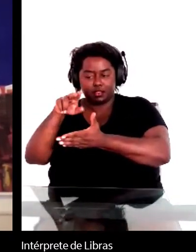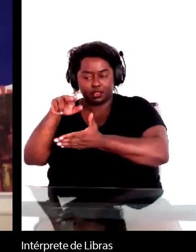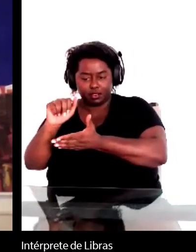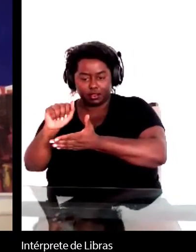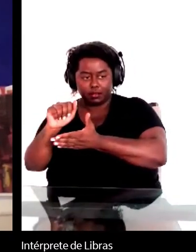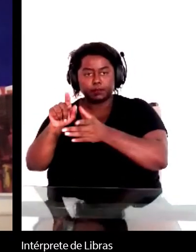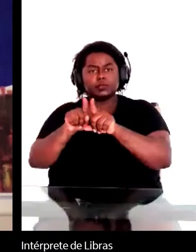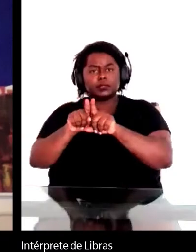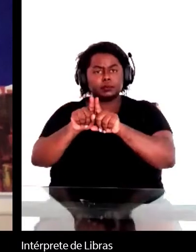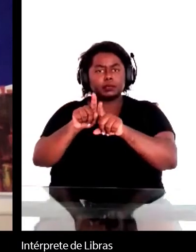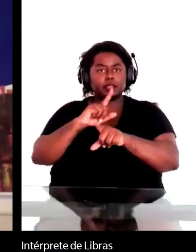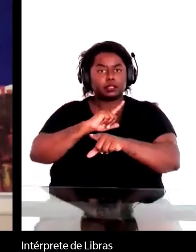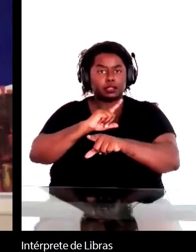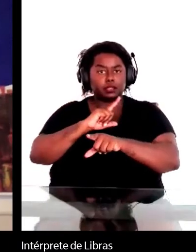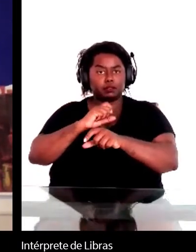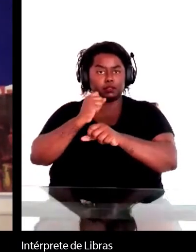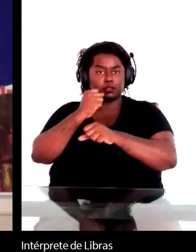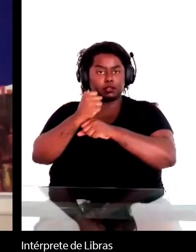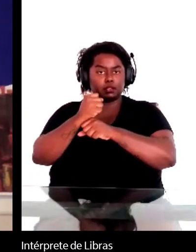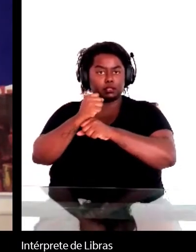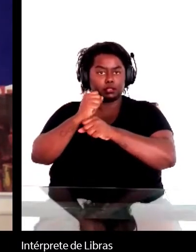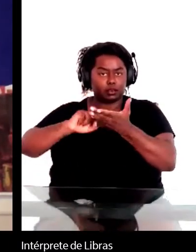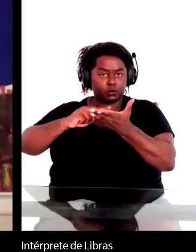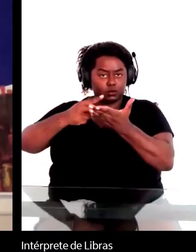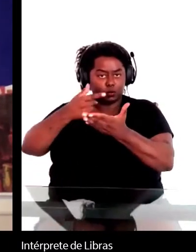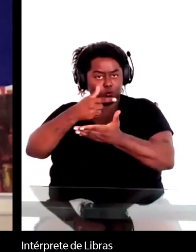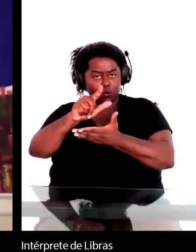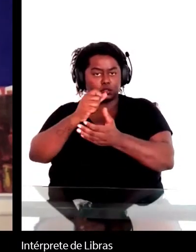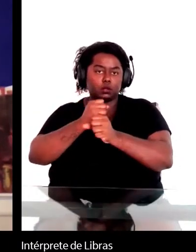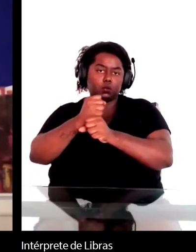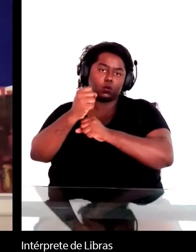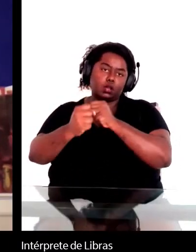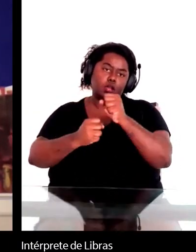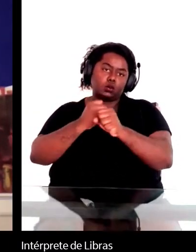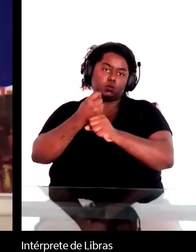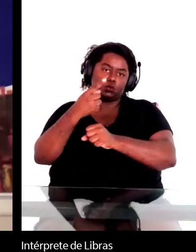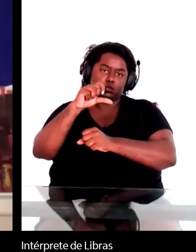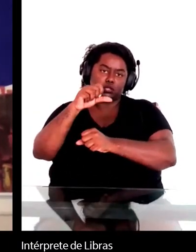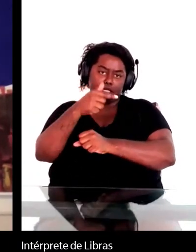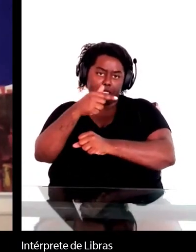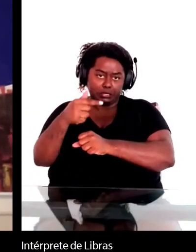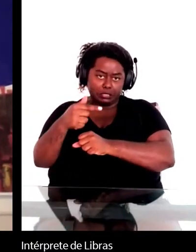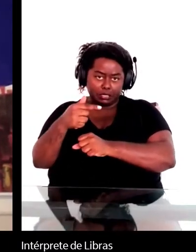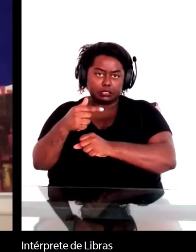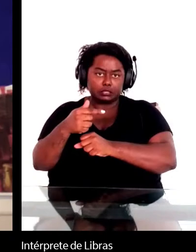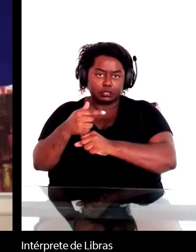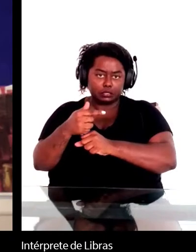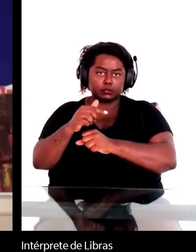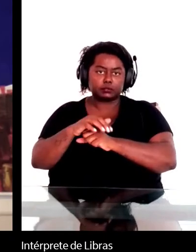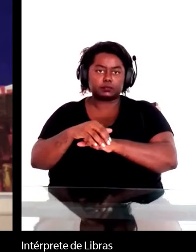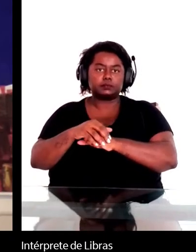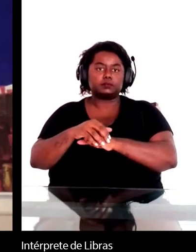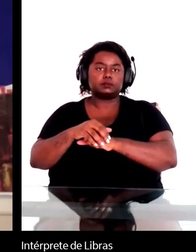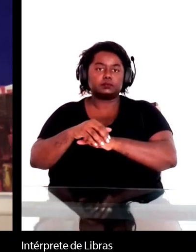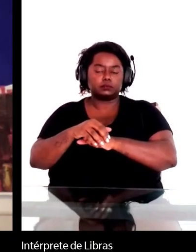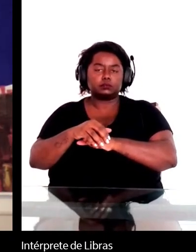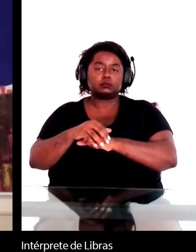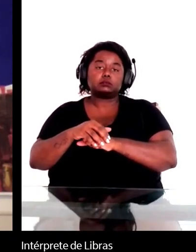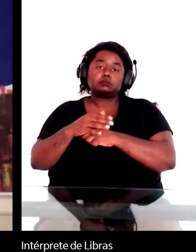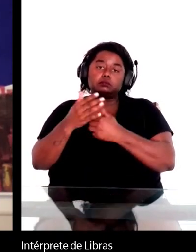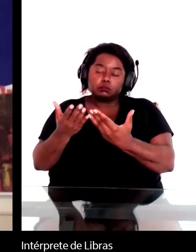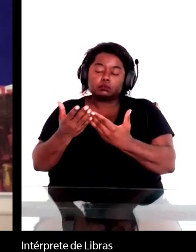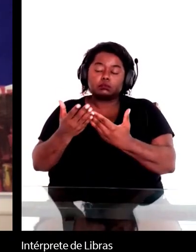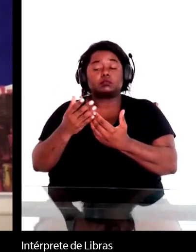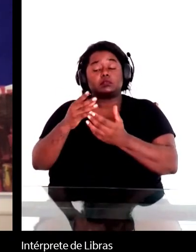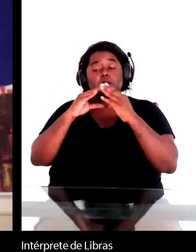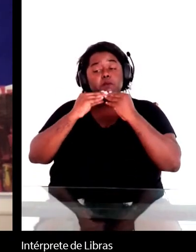77. Agora, da fase madura, eu diria que Machado é que corre o risco de ser